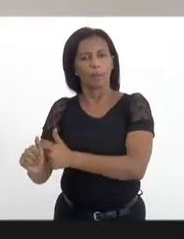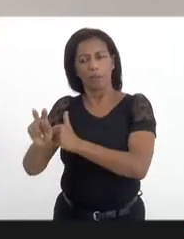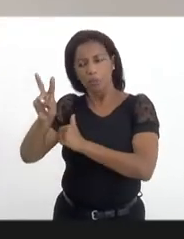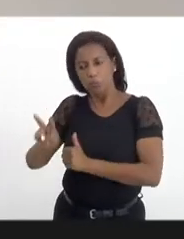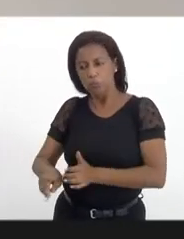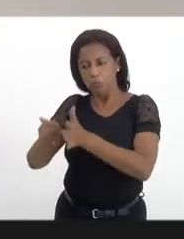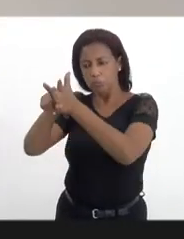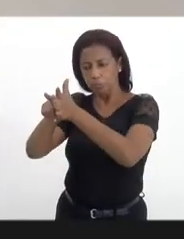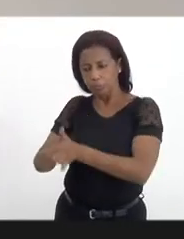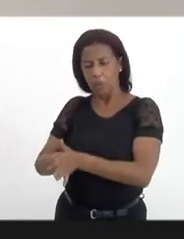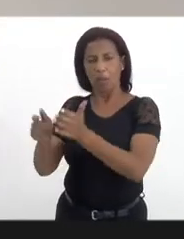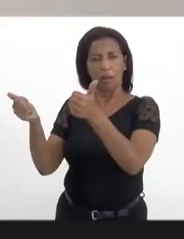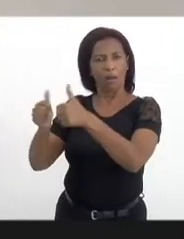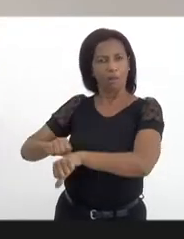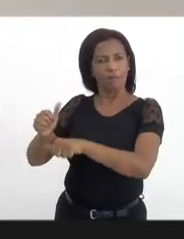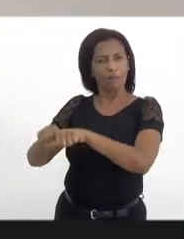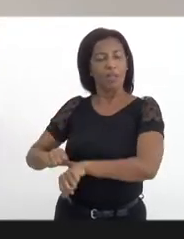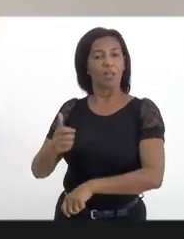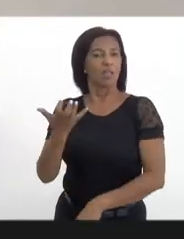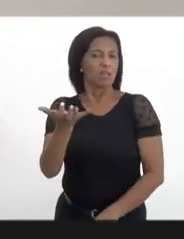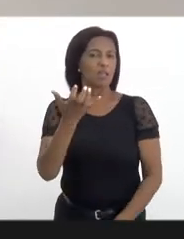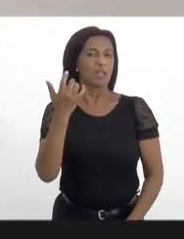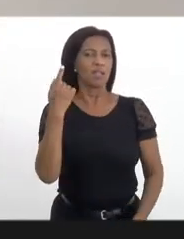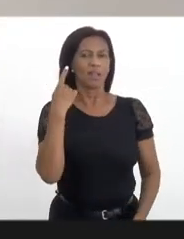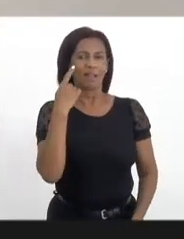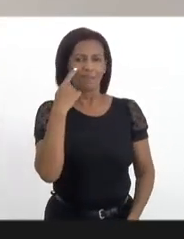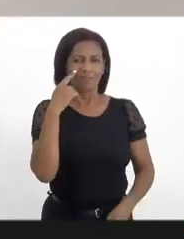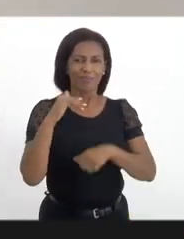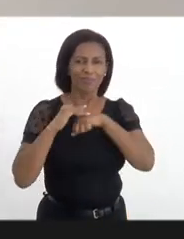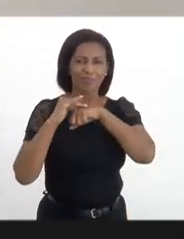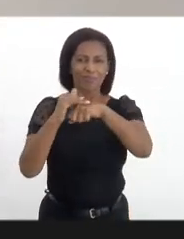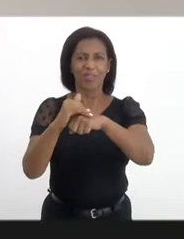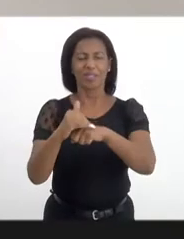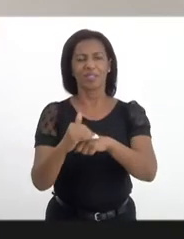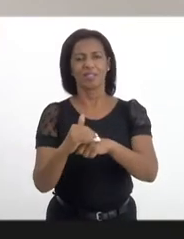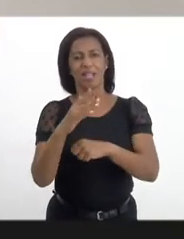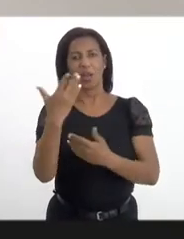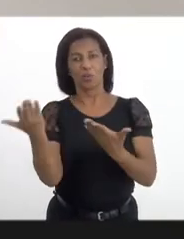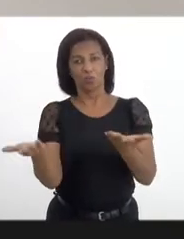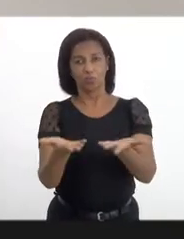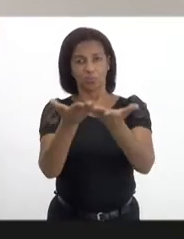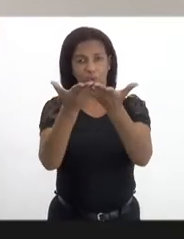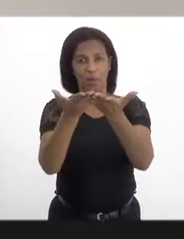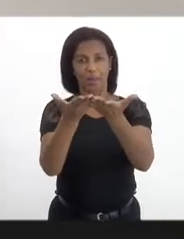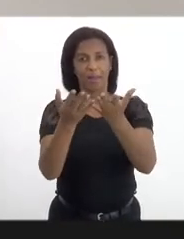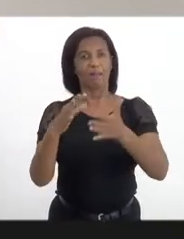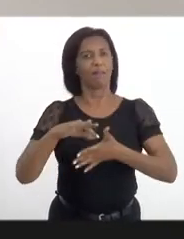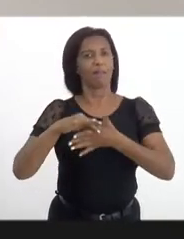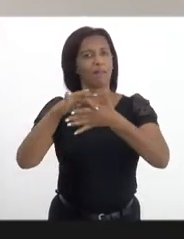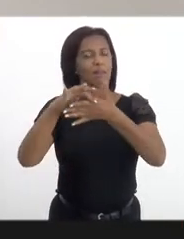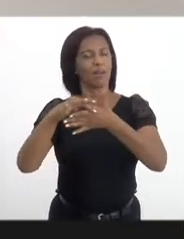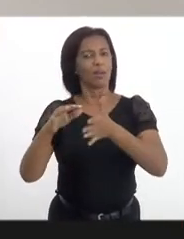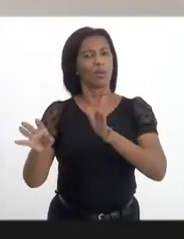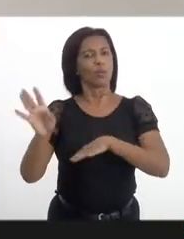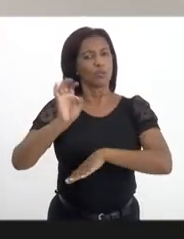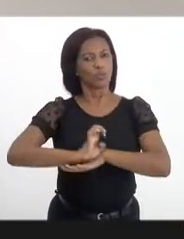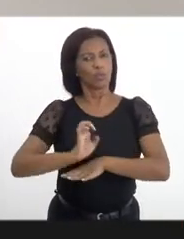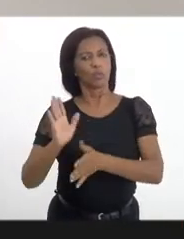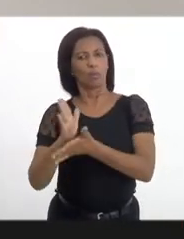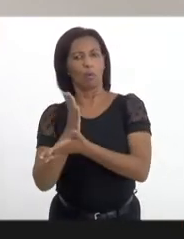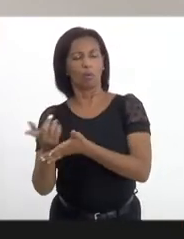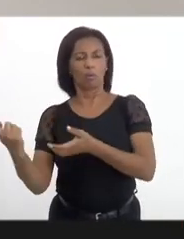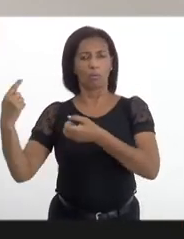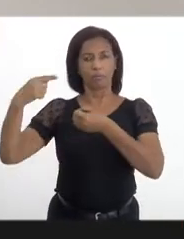Gostaria de ouvir um pouco os nossos convidados, que representam o estado e alguns municípios a respeito desse